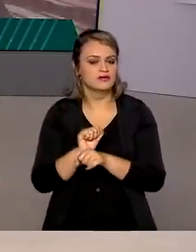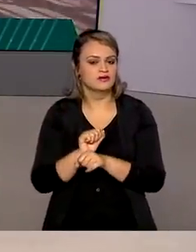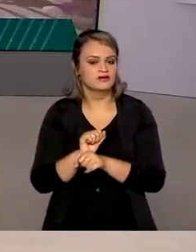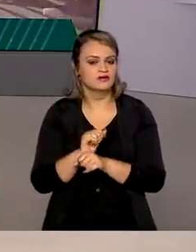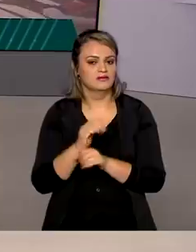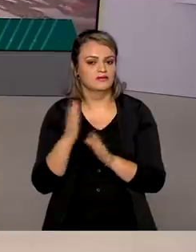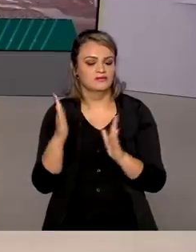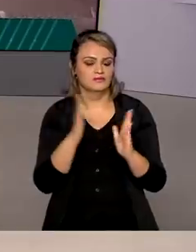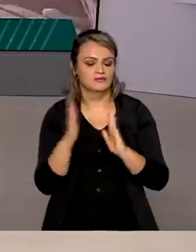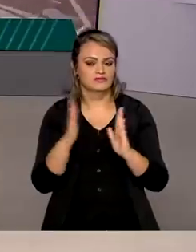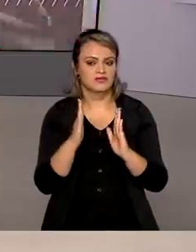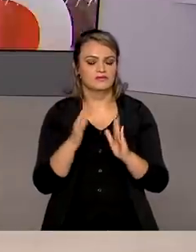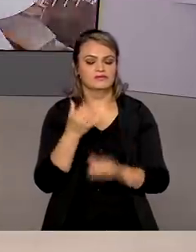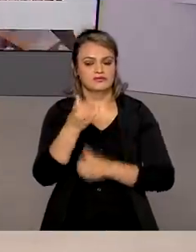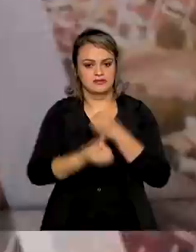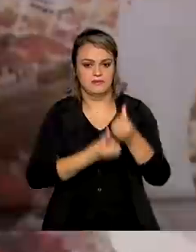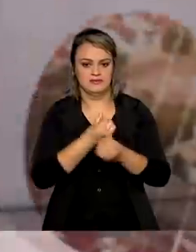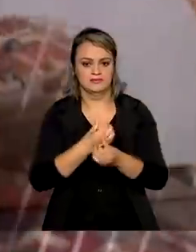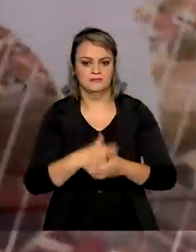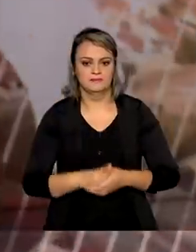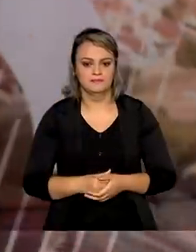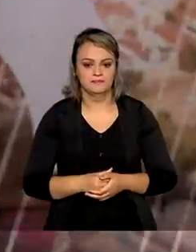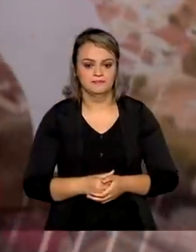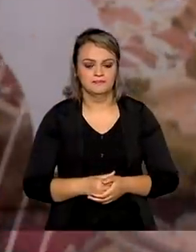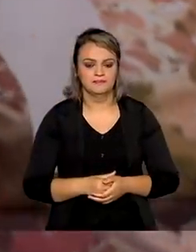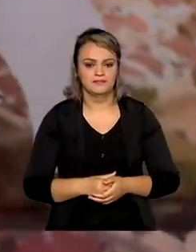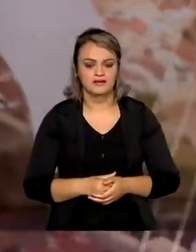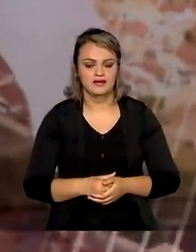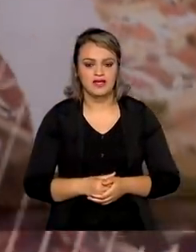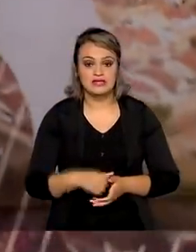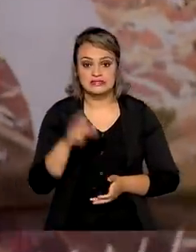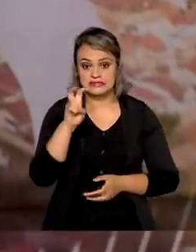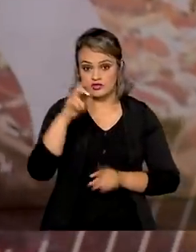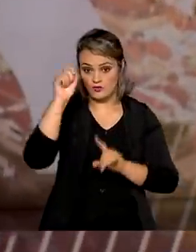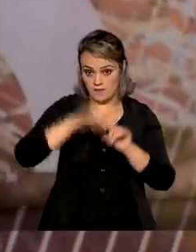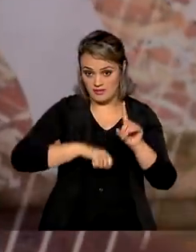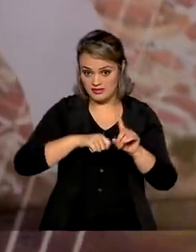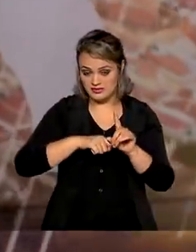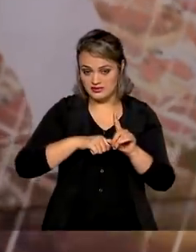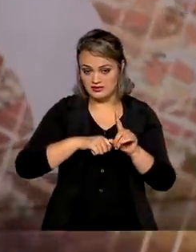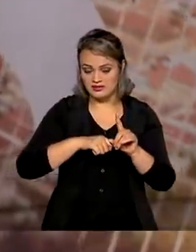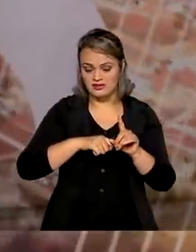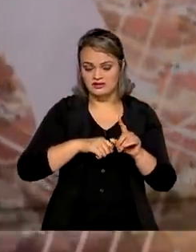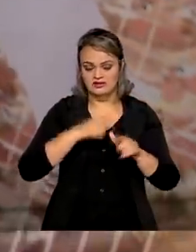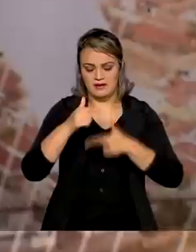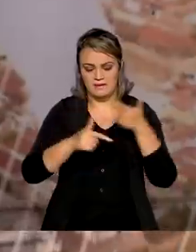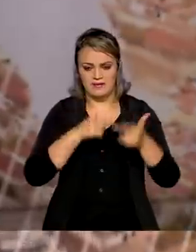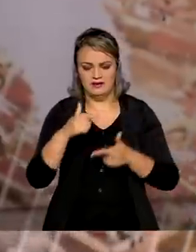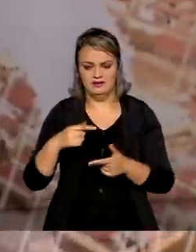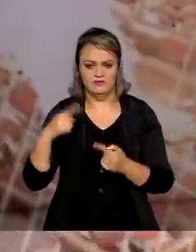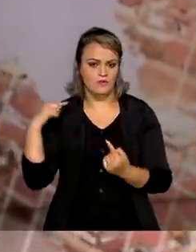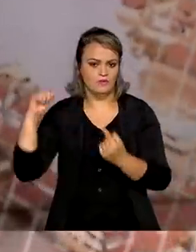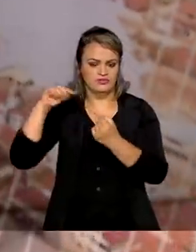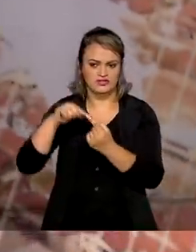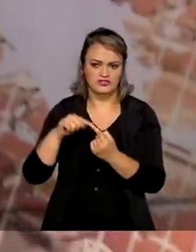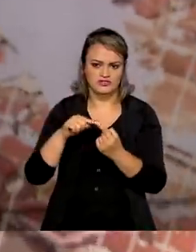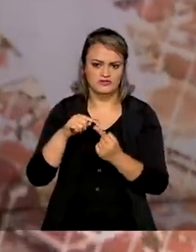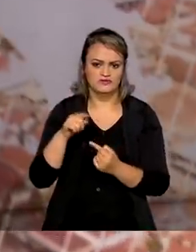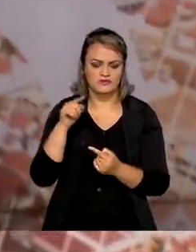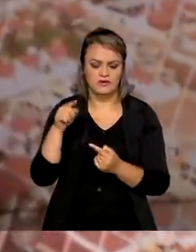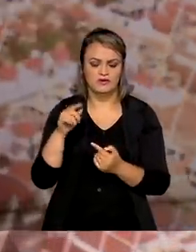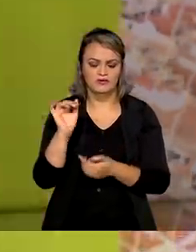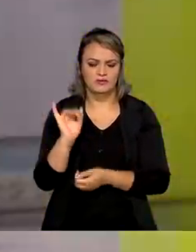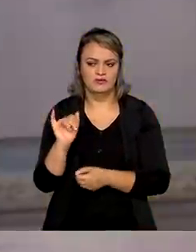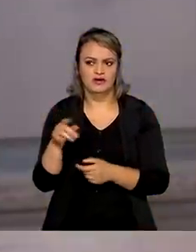segundo semestre. Depois de cinco meses em missão, militares de São Paulo, que estavam na Operação